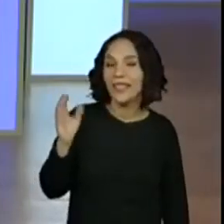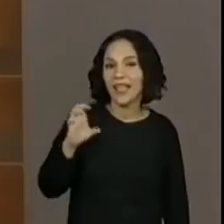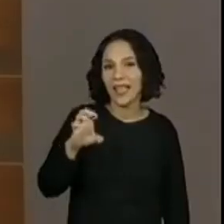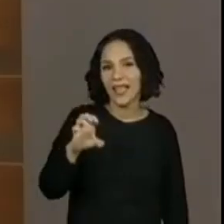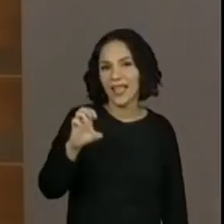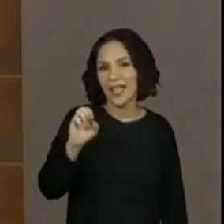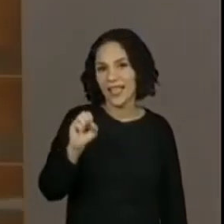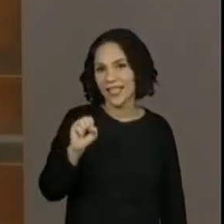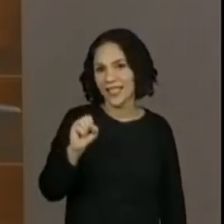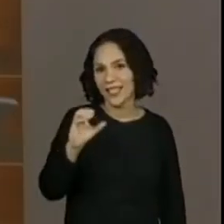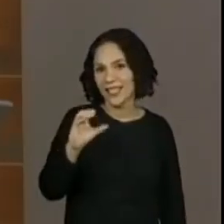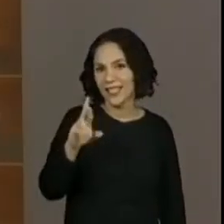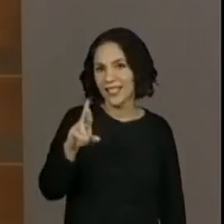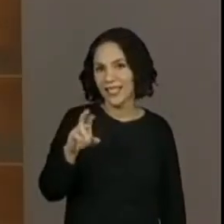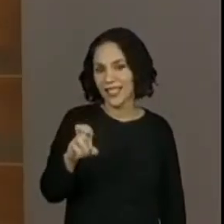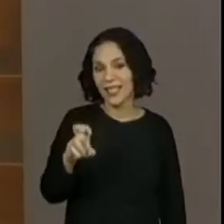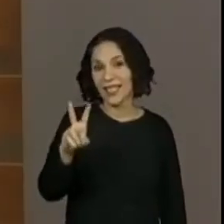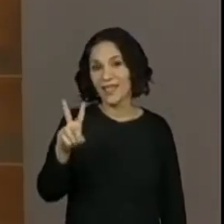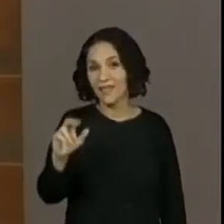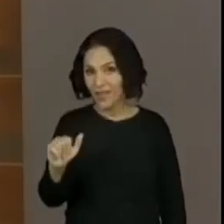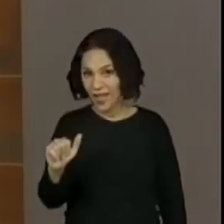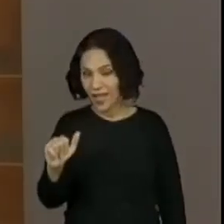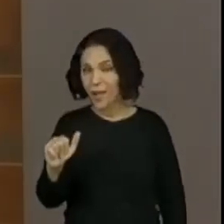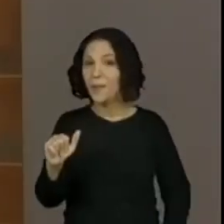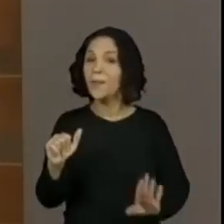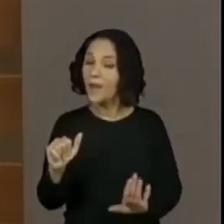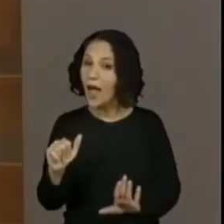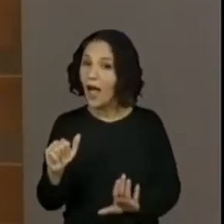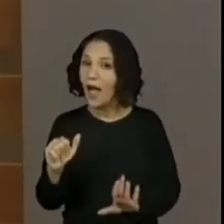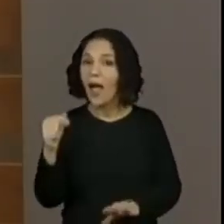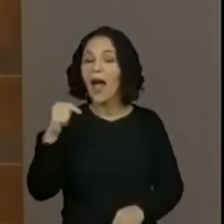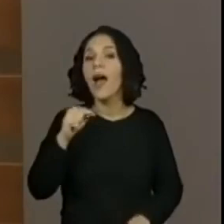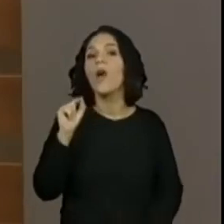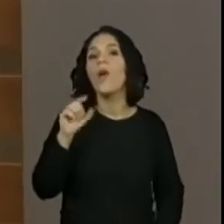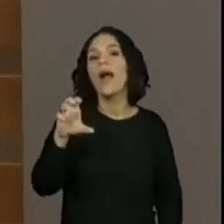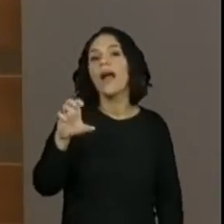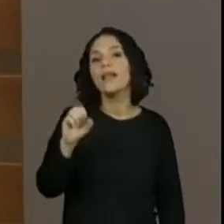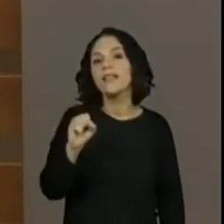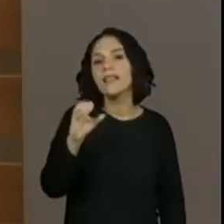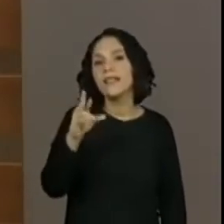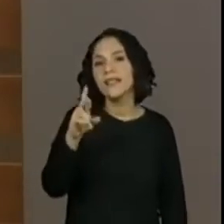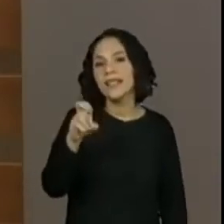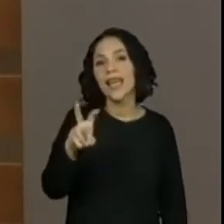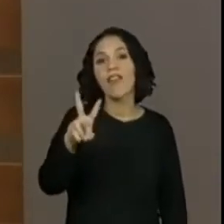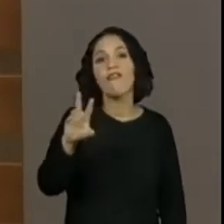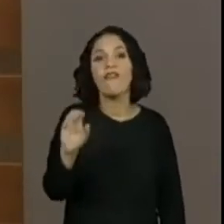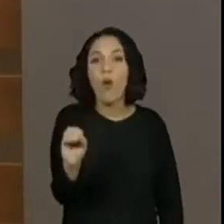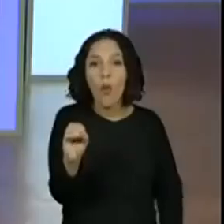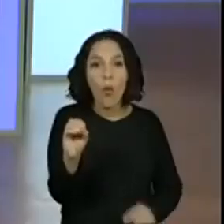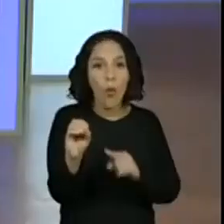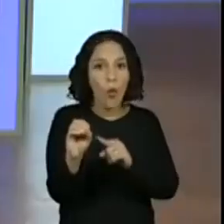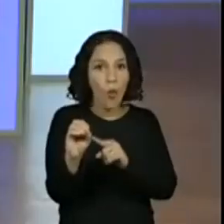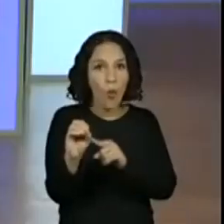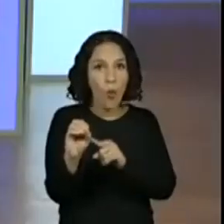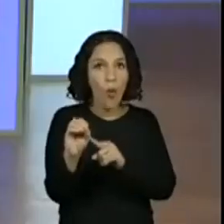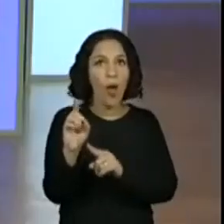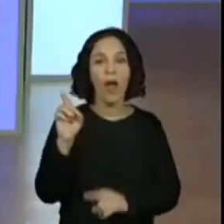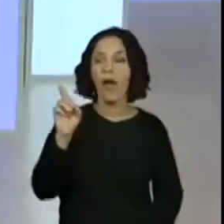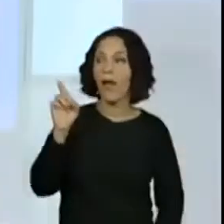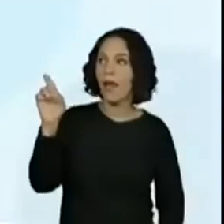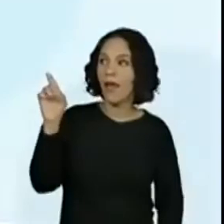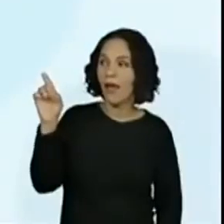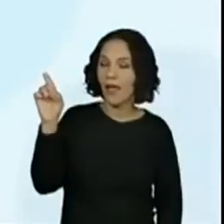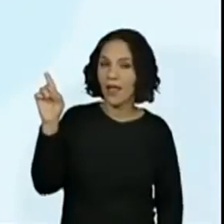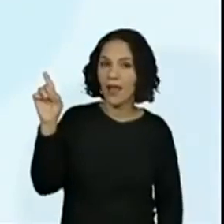Só que a gente vai escrever escrevo. Escrevo termina com O. E ali na nossa